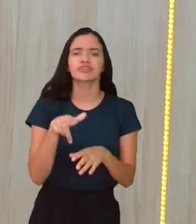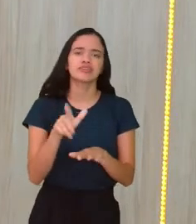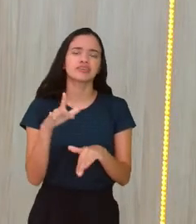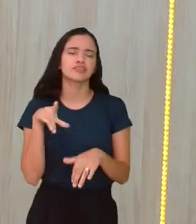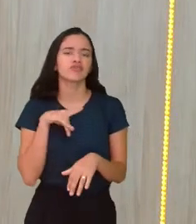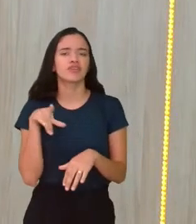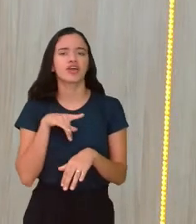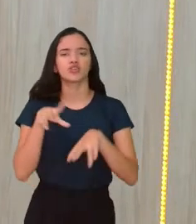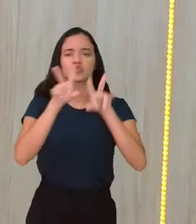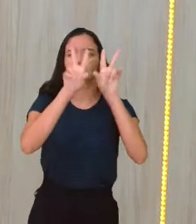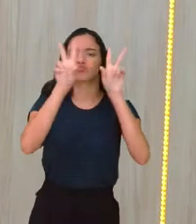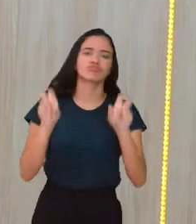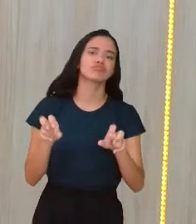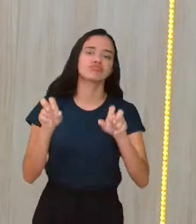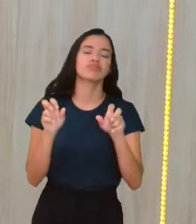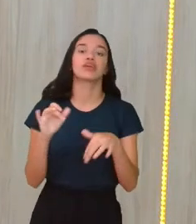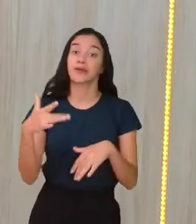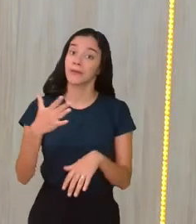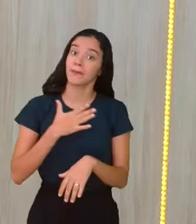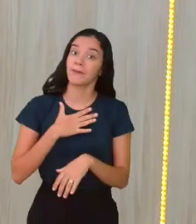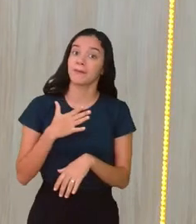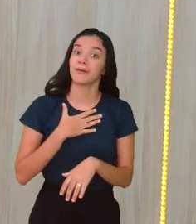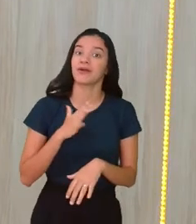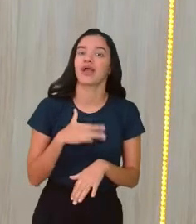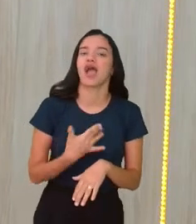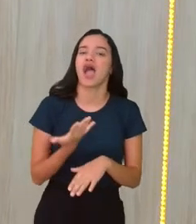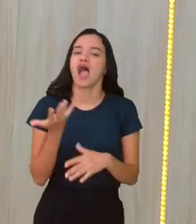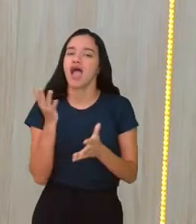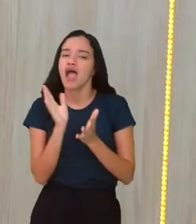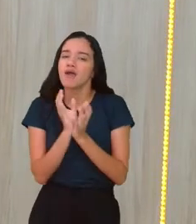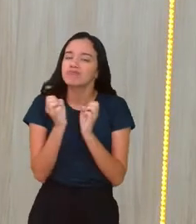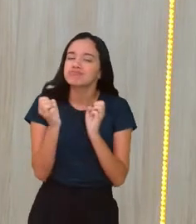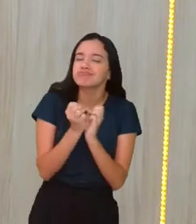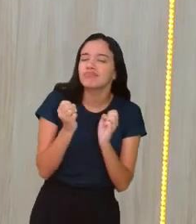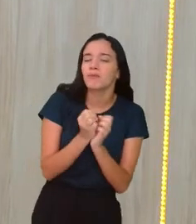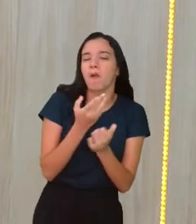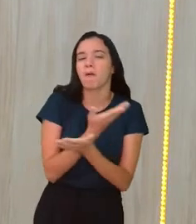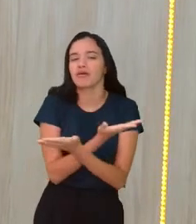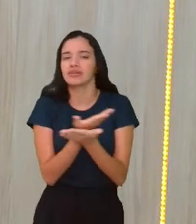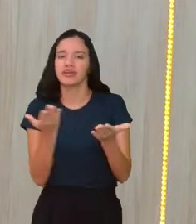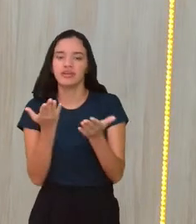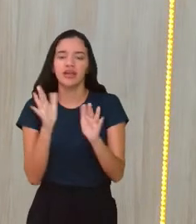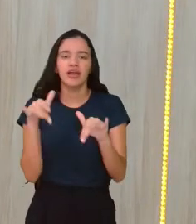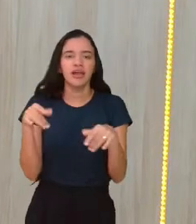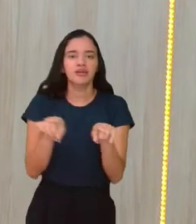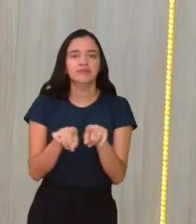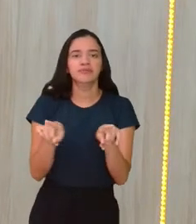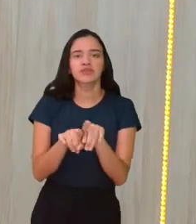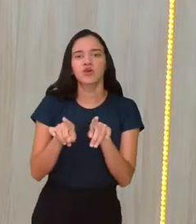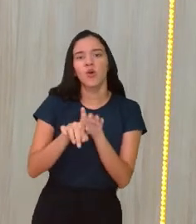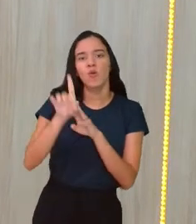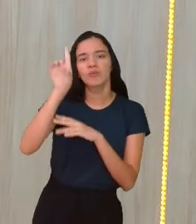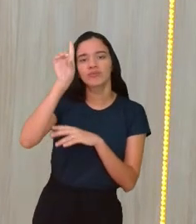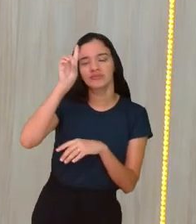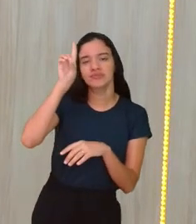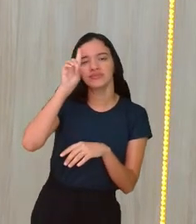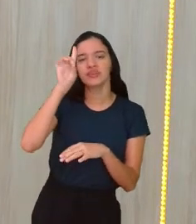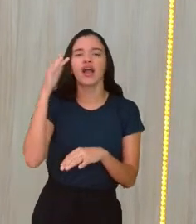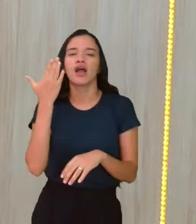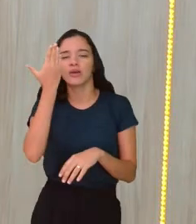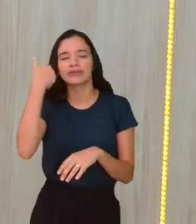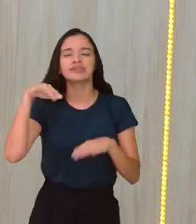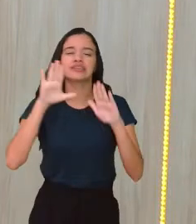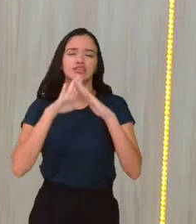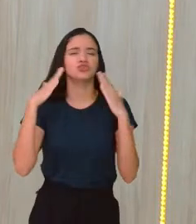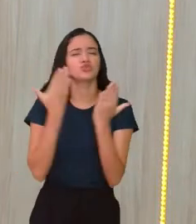sobre esse tema que, ao meu ver, é o mais próximo de vocês, né, é o que está mais no cotidiano, eu sei que na